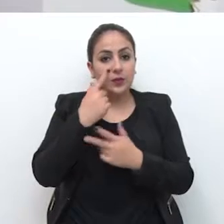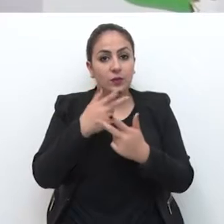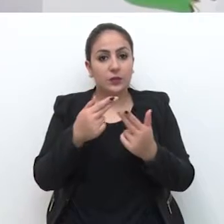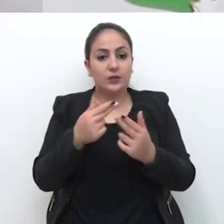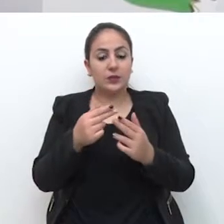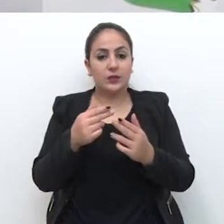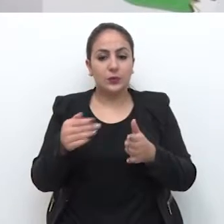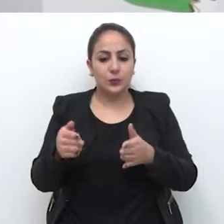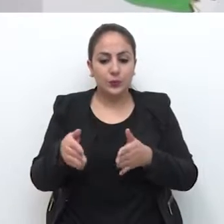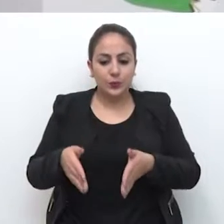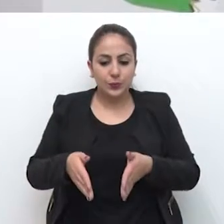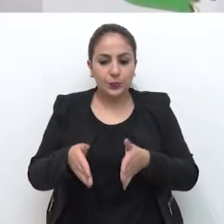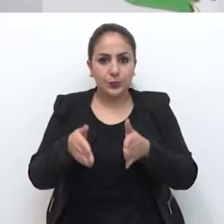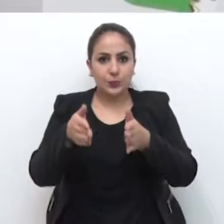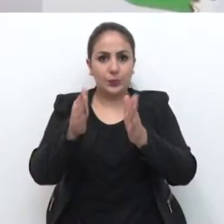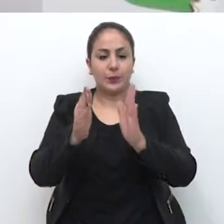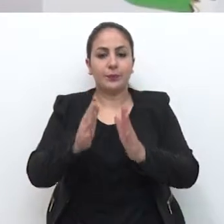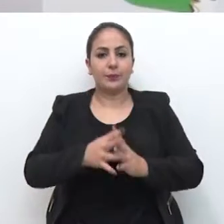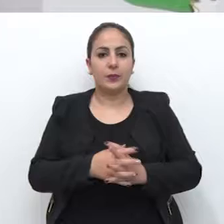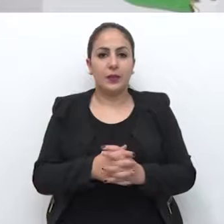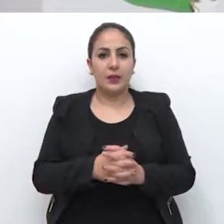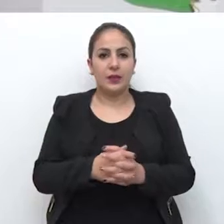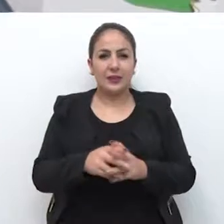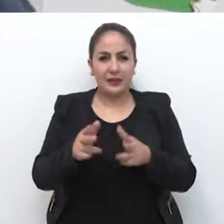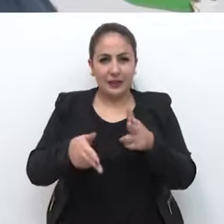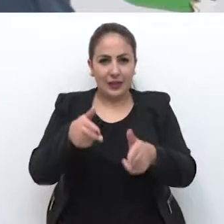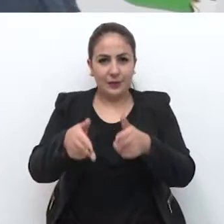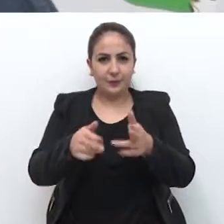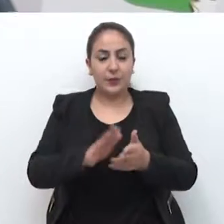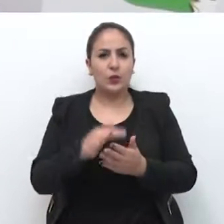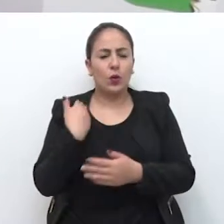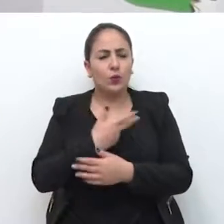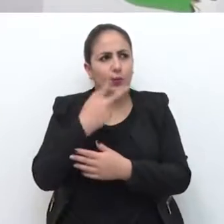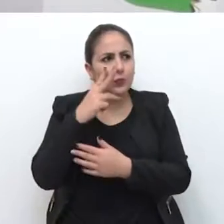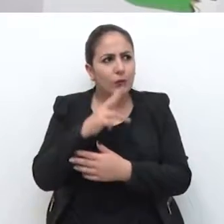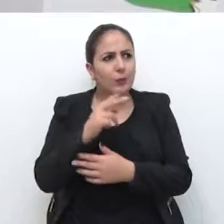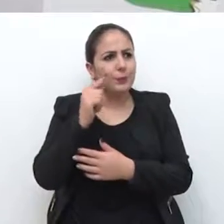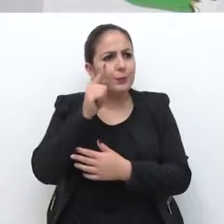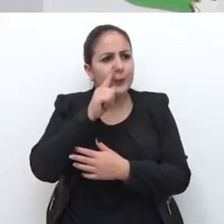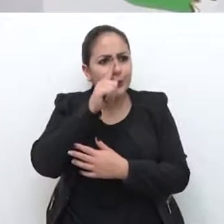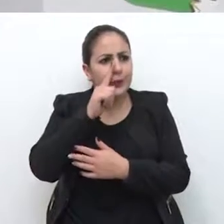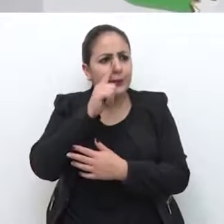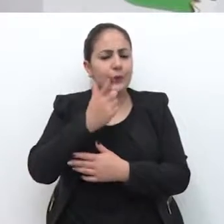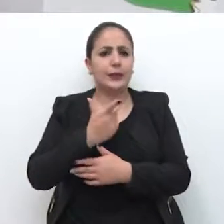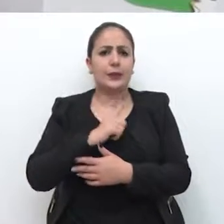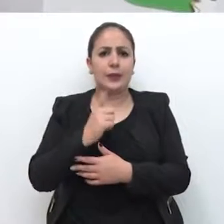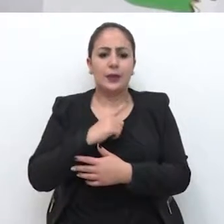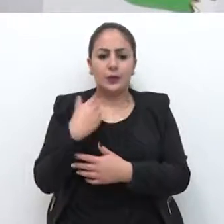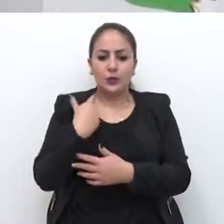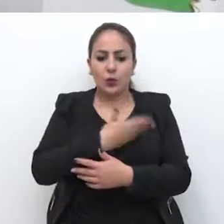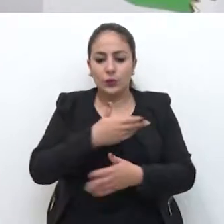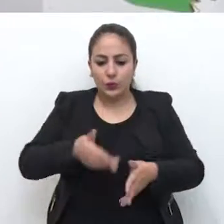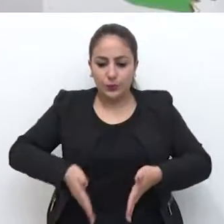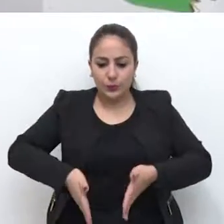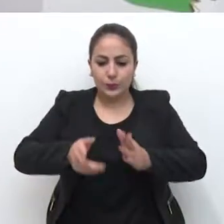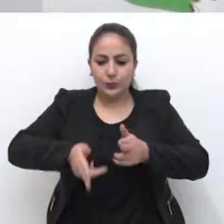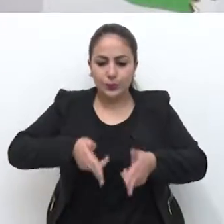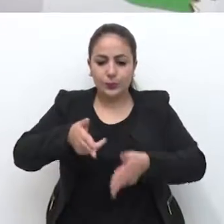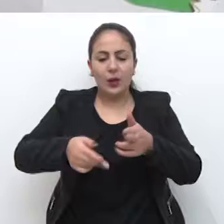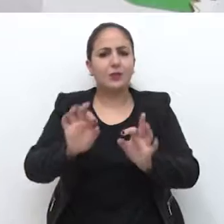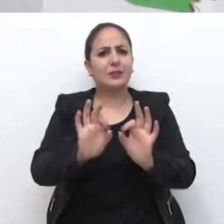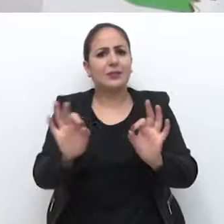Muito tempo eu vejo o grande risco de vida, o grande problema que nós temos na nossa aviação férrea, que eles não dão